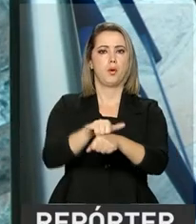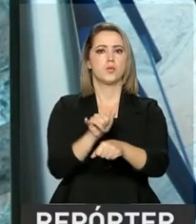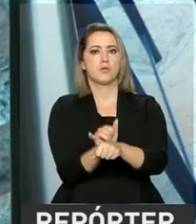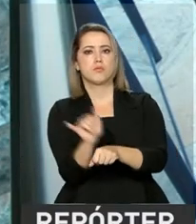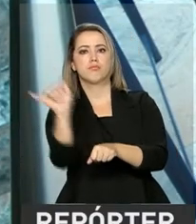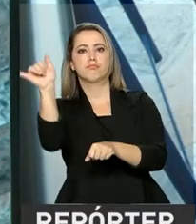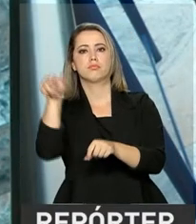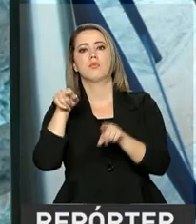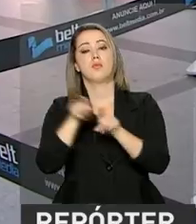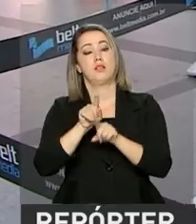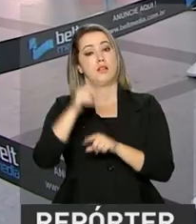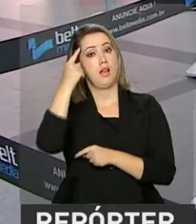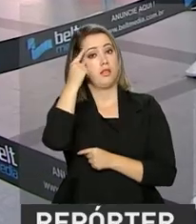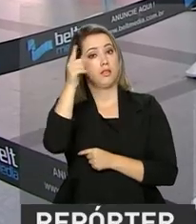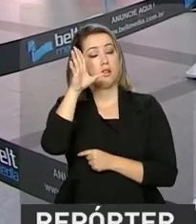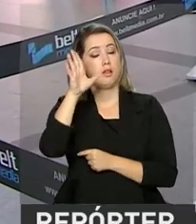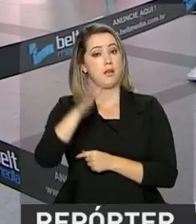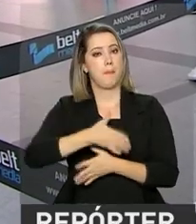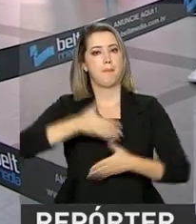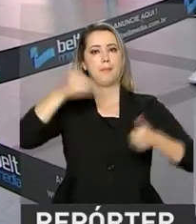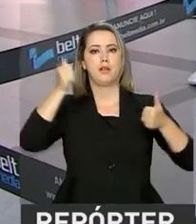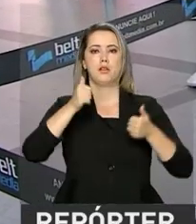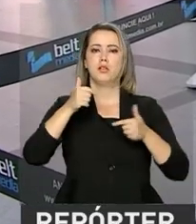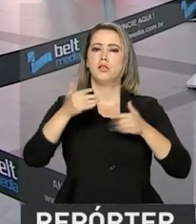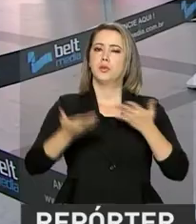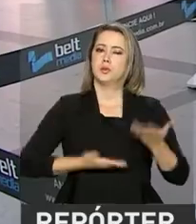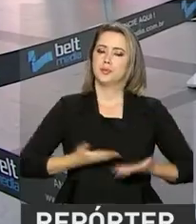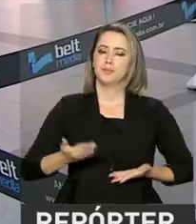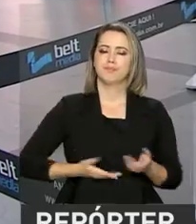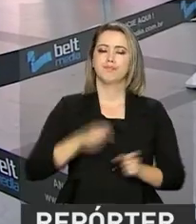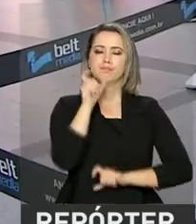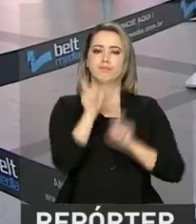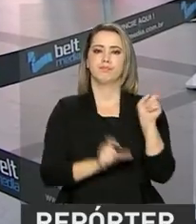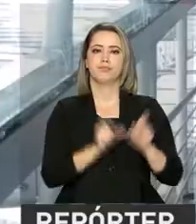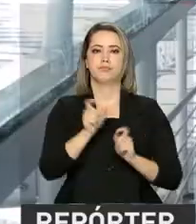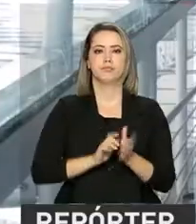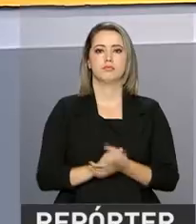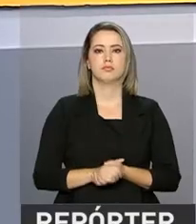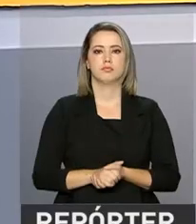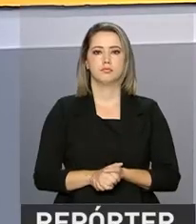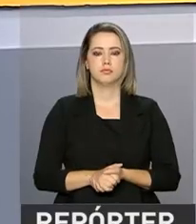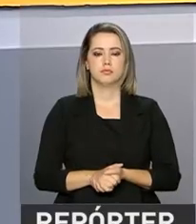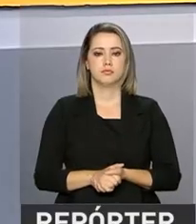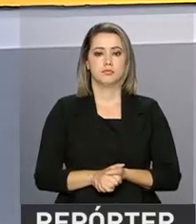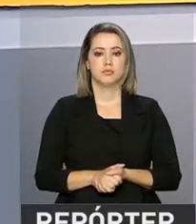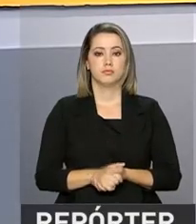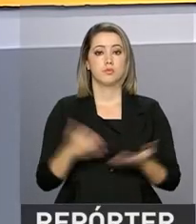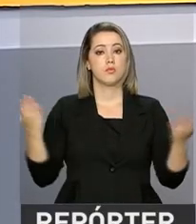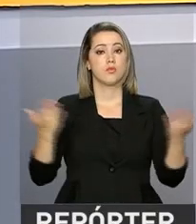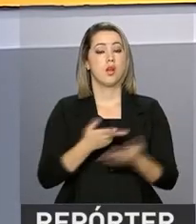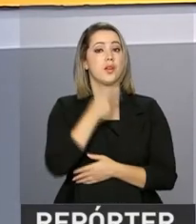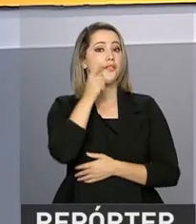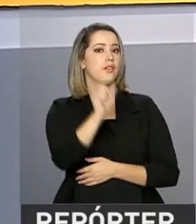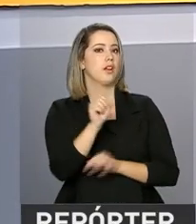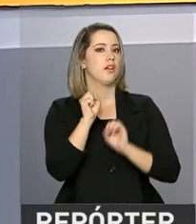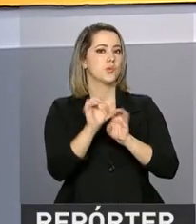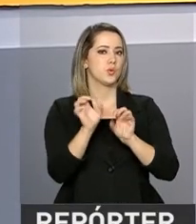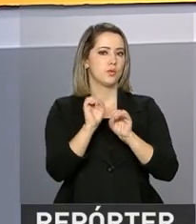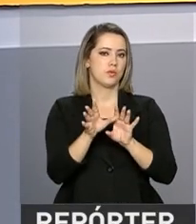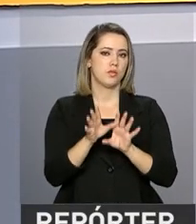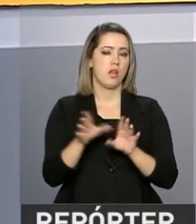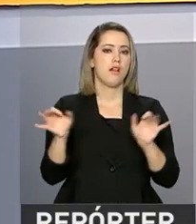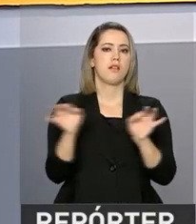decolagem. A ideia é melhorar os serviços para os usuários. O assunto agora é educação.